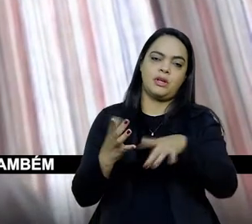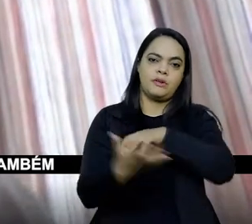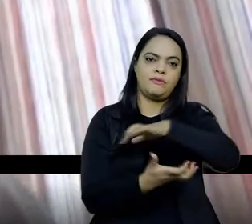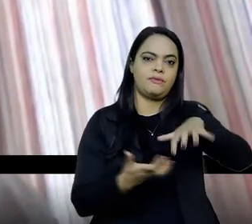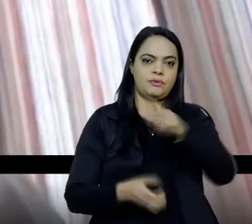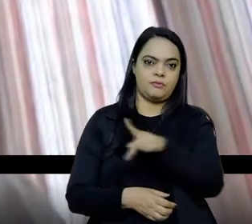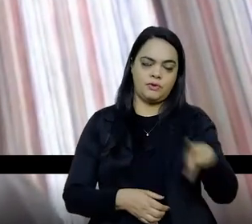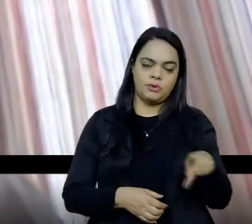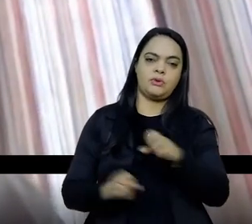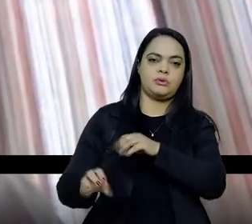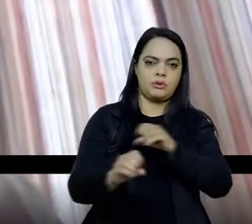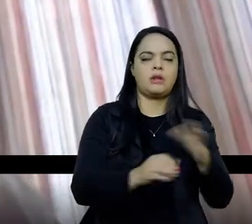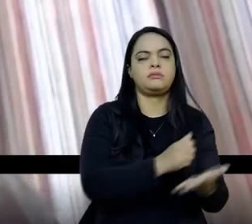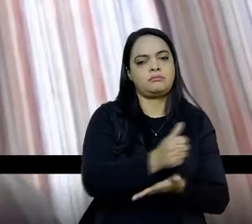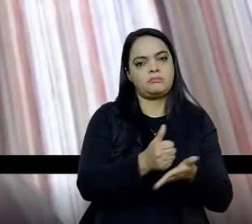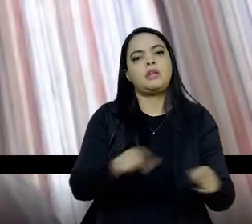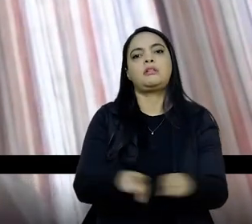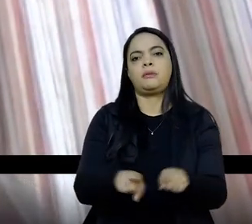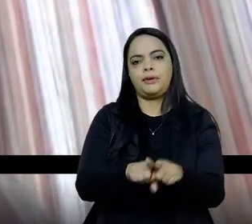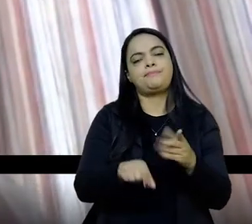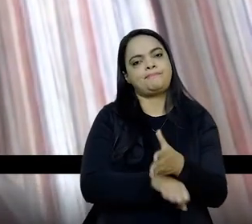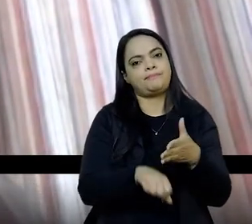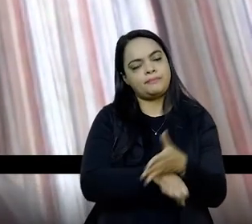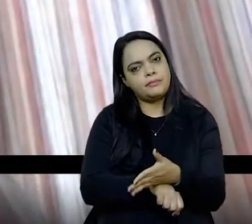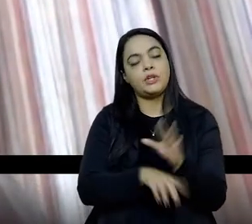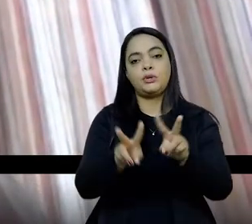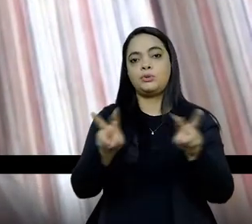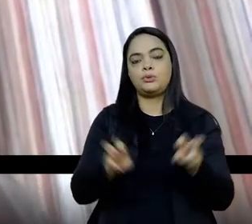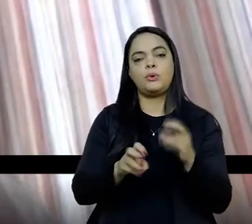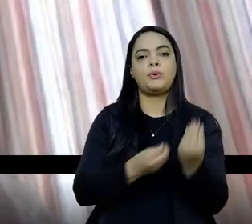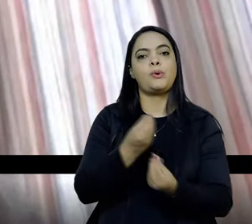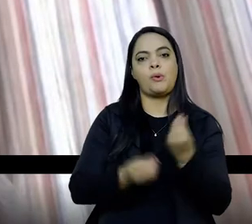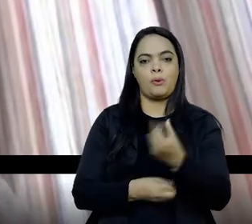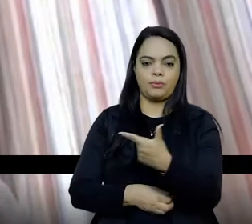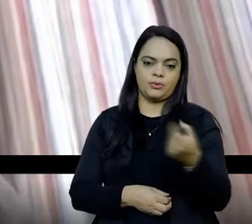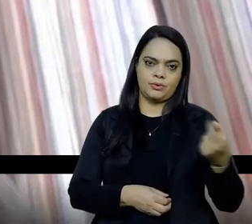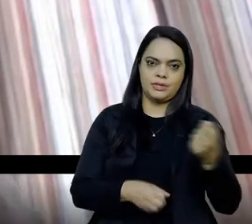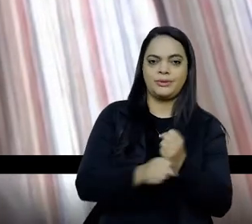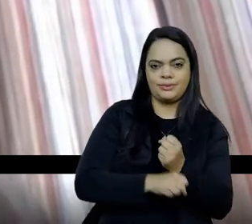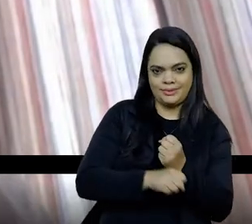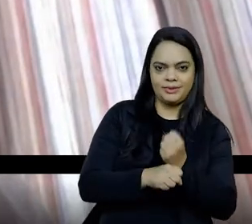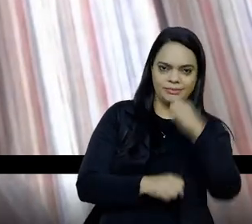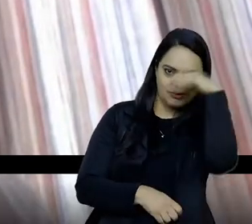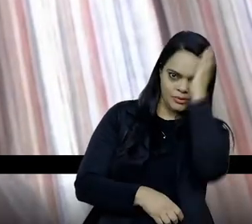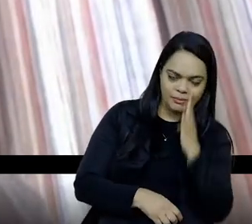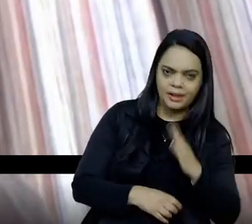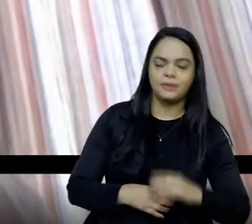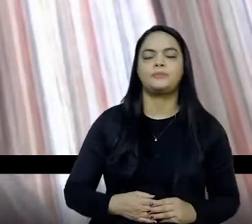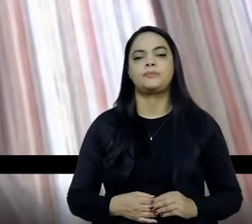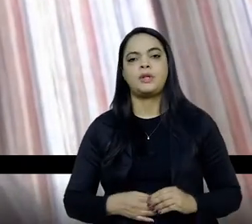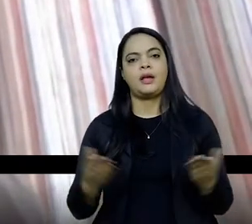básica também estão envolvidos nesse processo de construção do Bicentenário. Passo a palavra para a professora